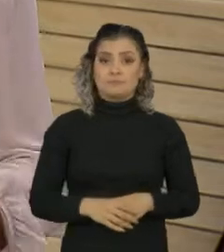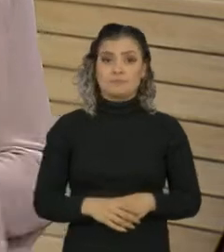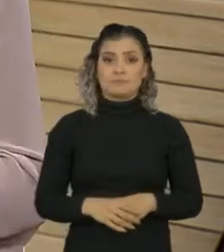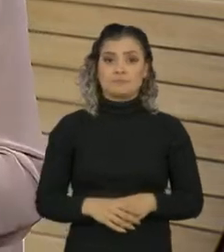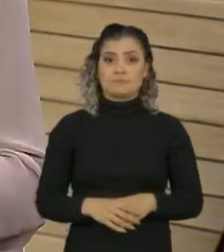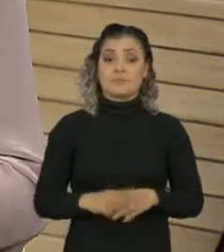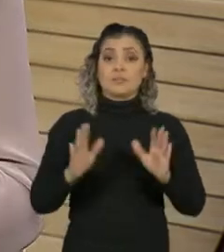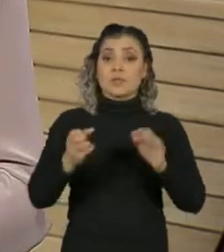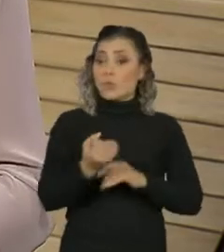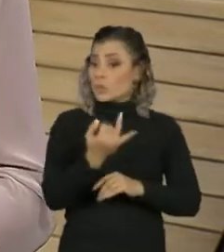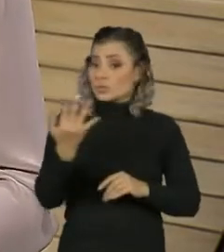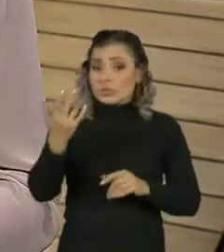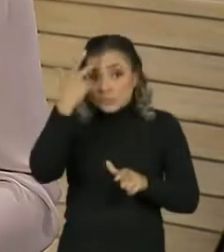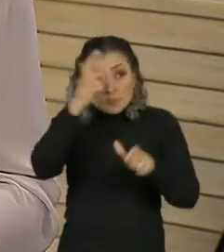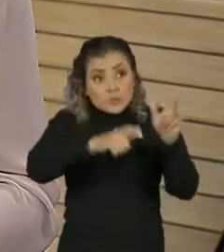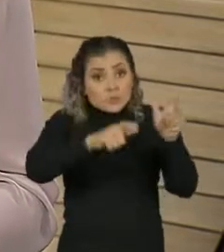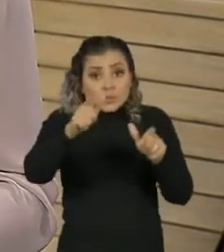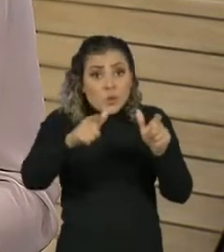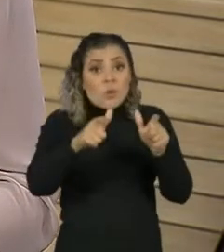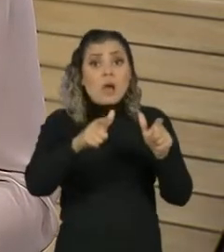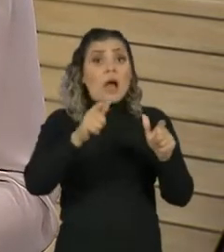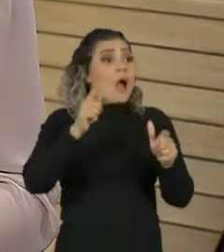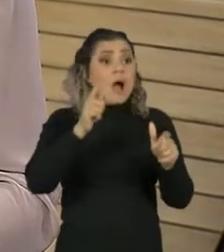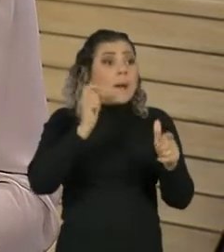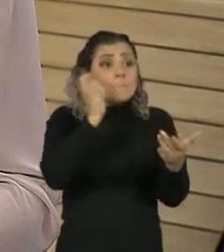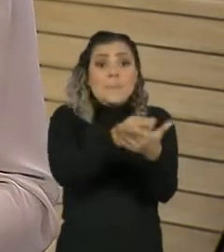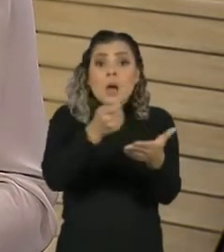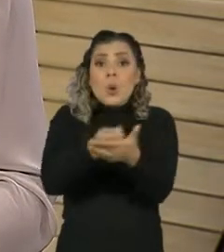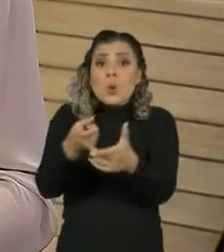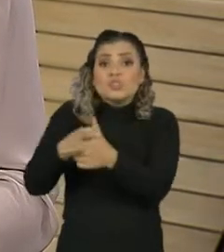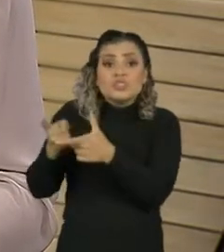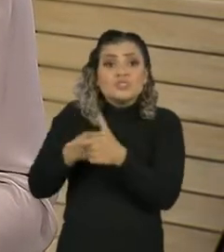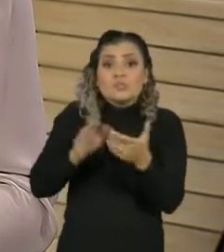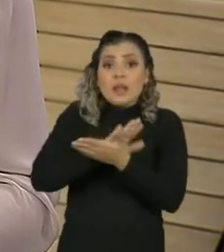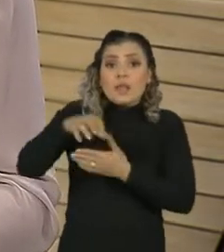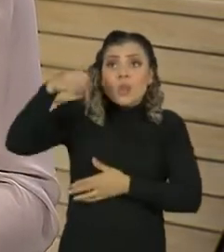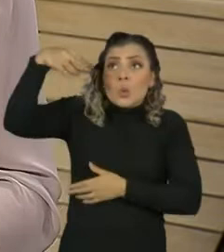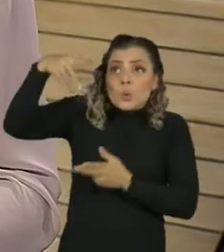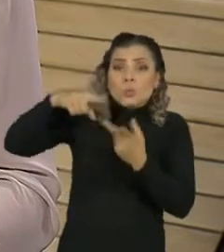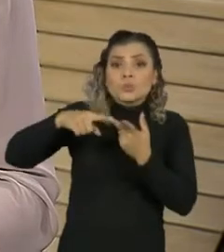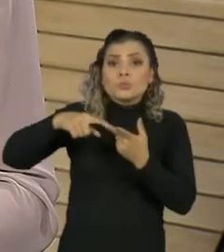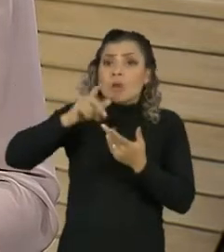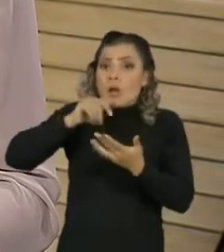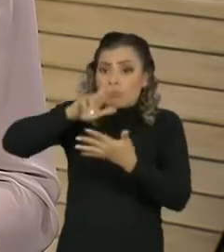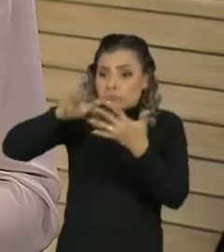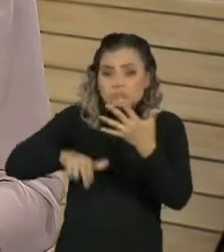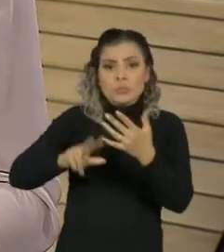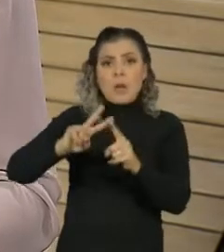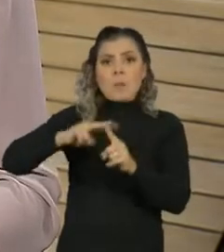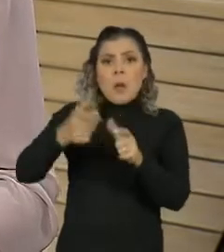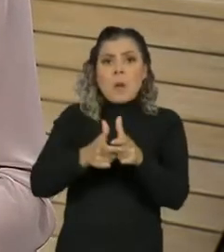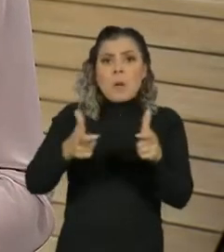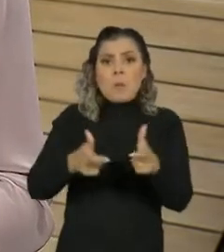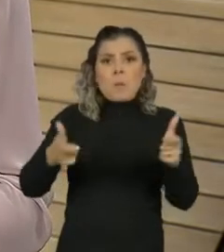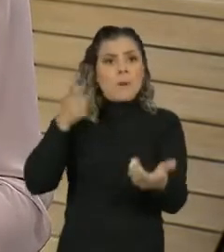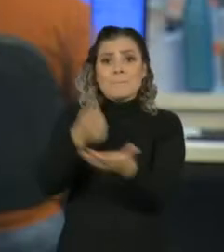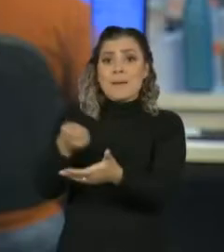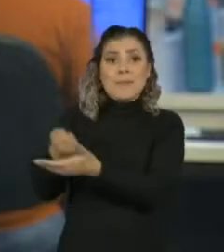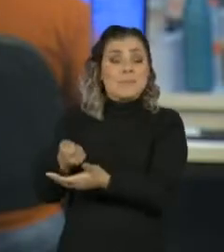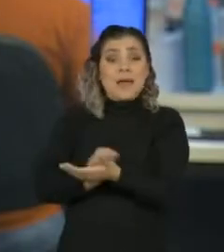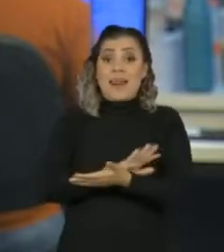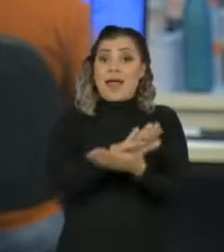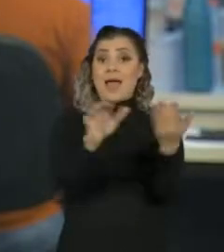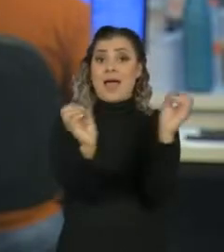E a taxa de consumidores que atrasaram o pagamento das contas de energia elétrica quadruplicou nos últimos 30 dias.